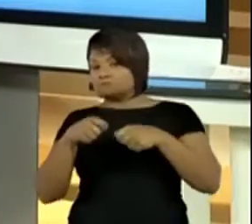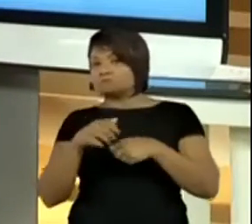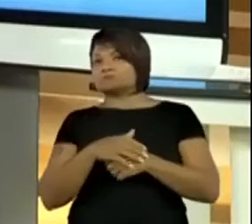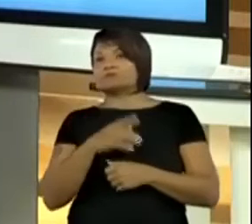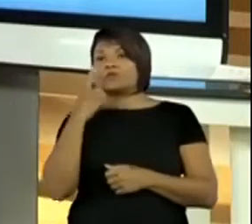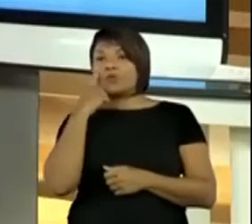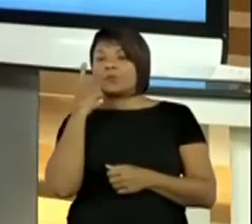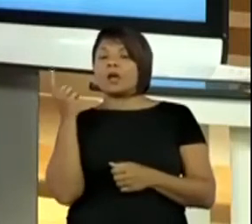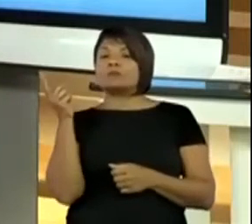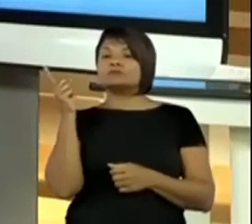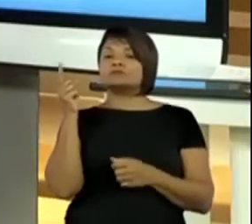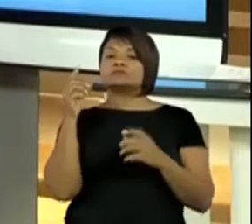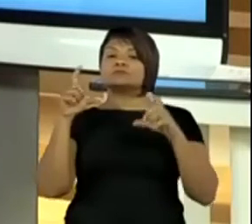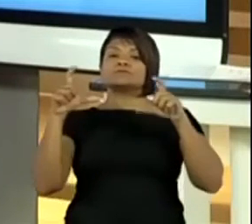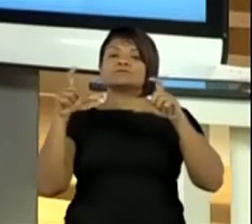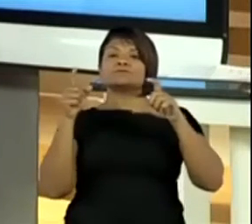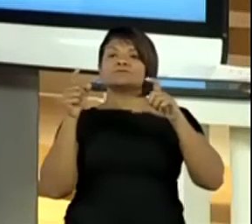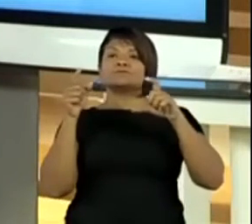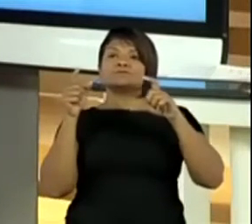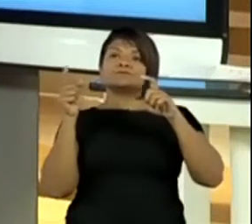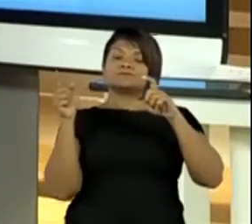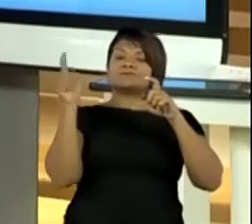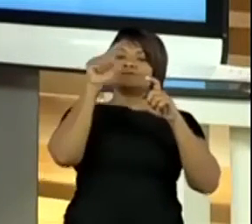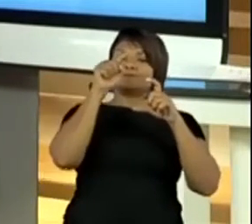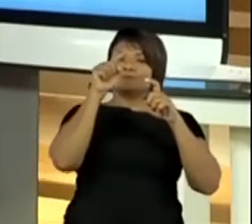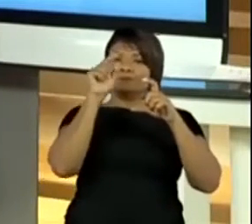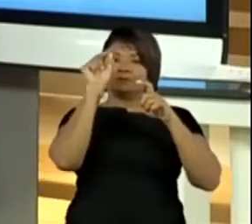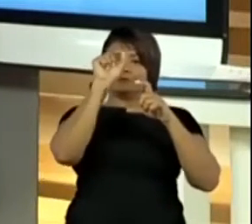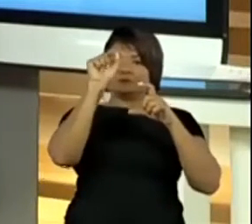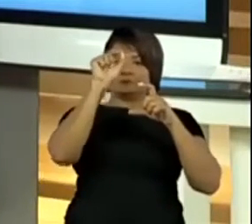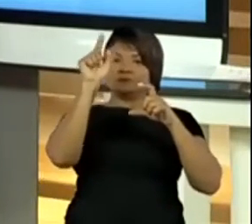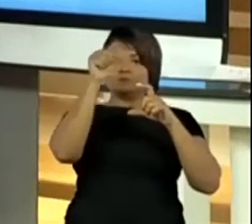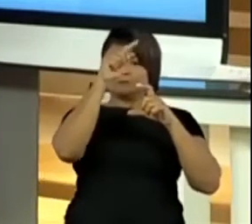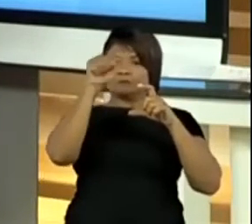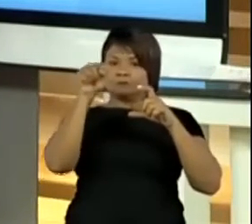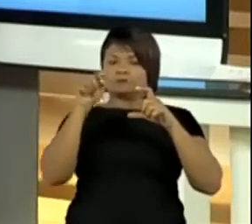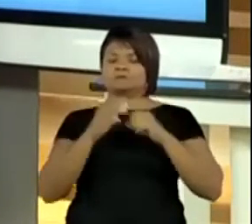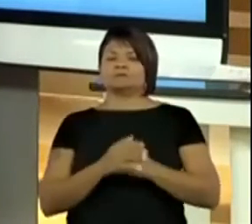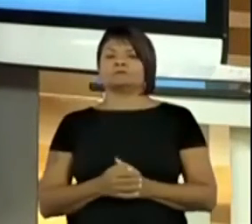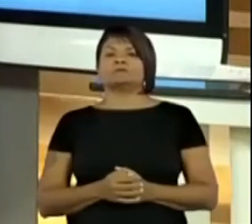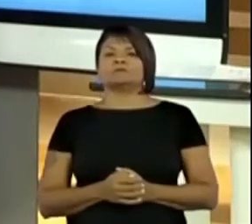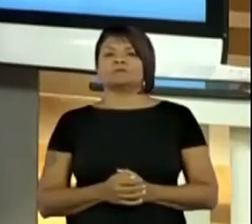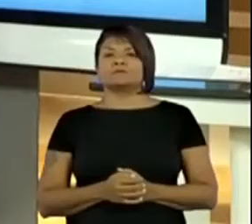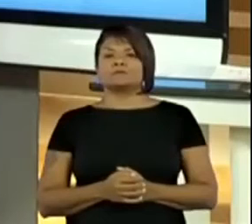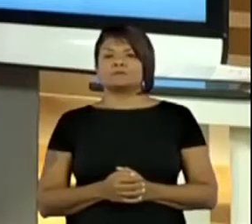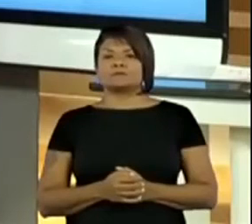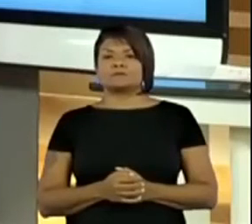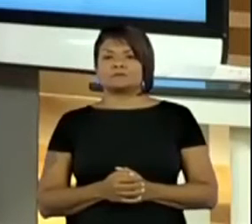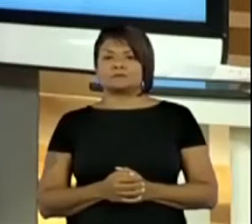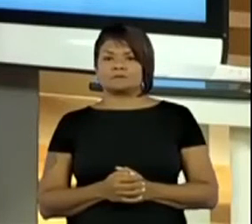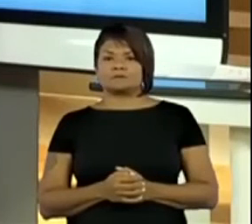para cá. Então, ele mexeu a pecinha para cá.